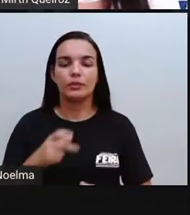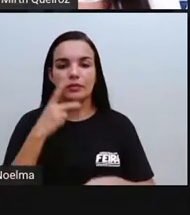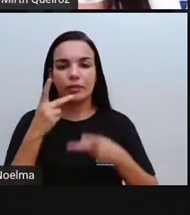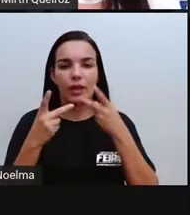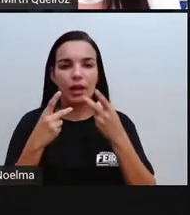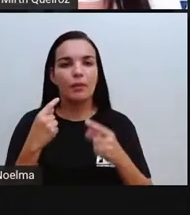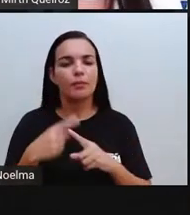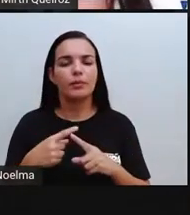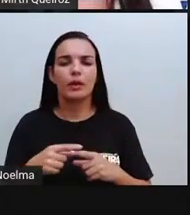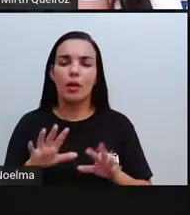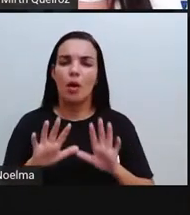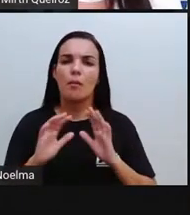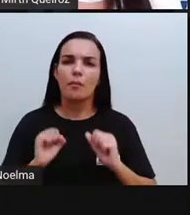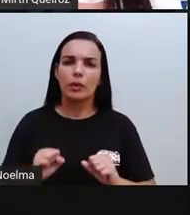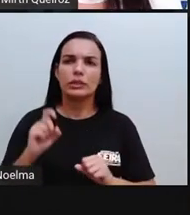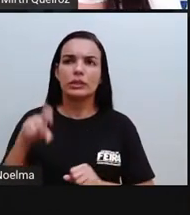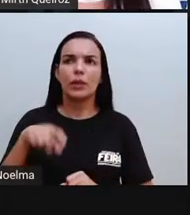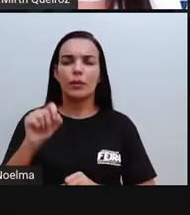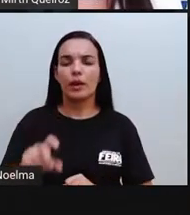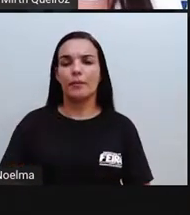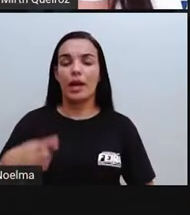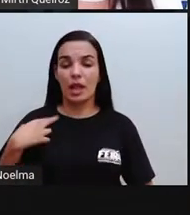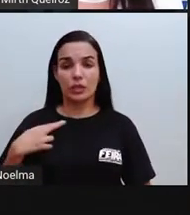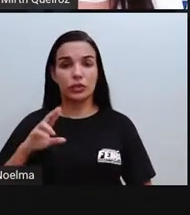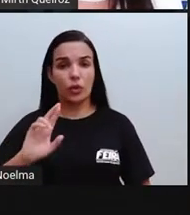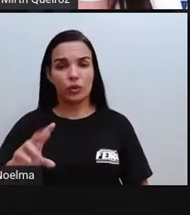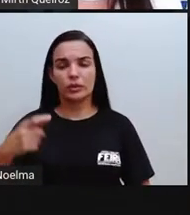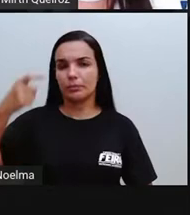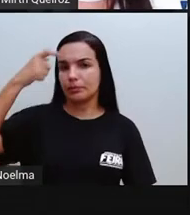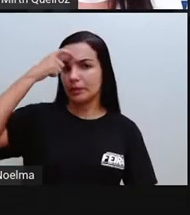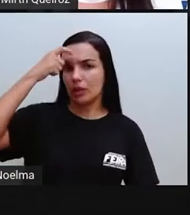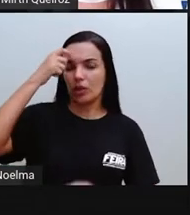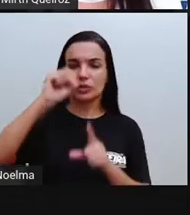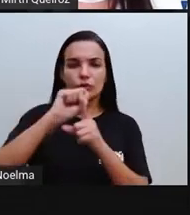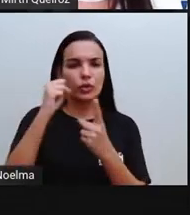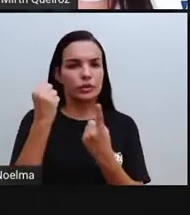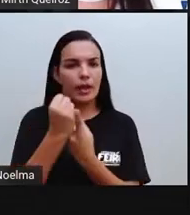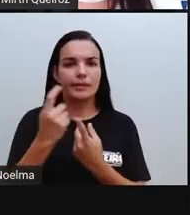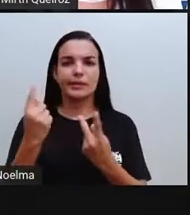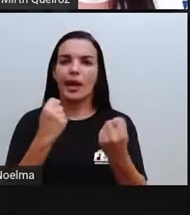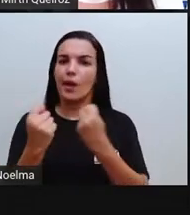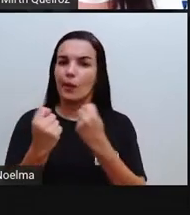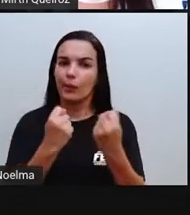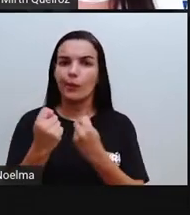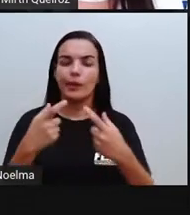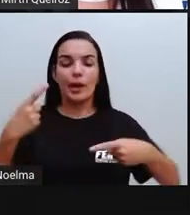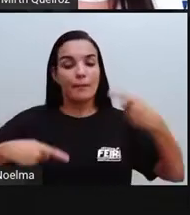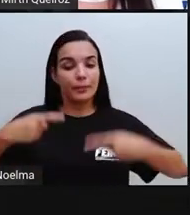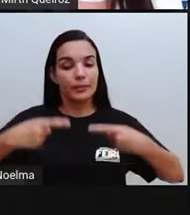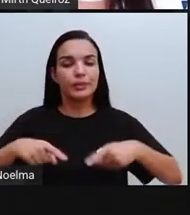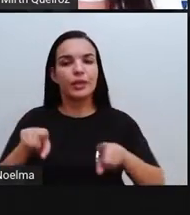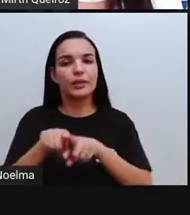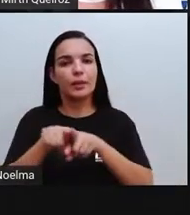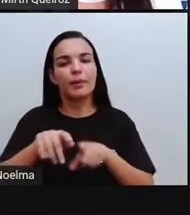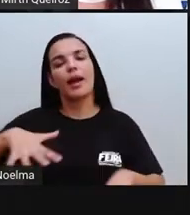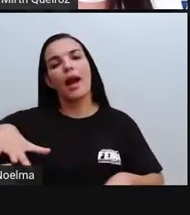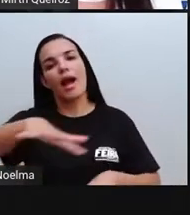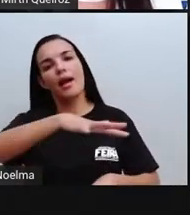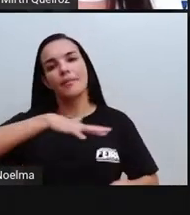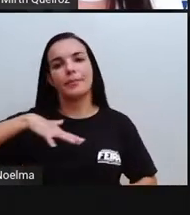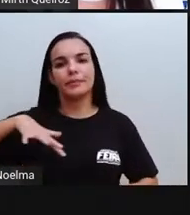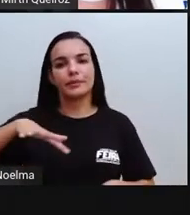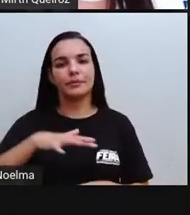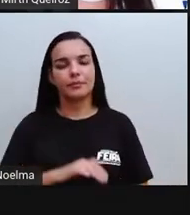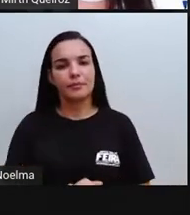religiosas, questões psicológicas, sociais, econômicas, políticas e ambientais.